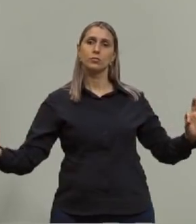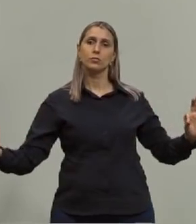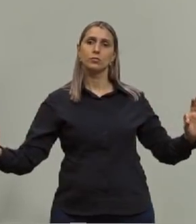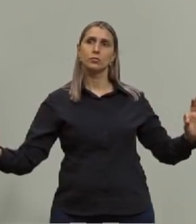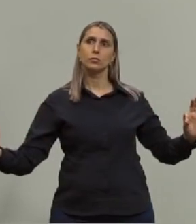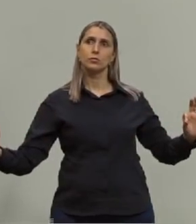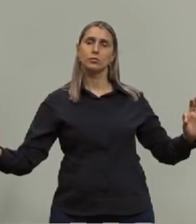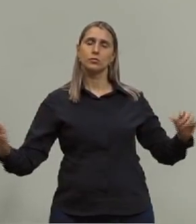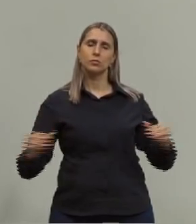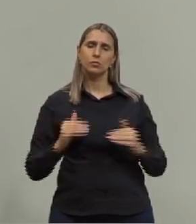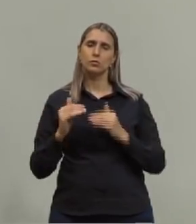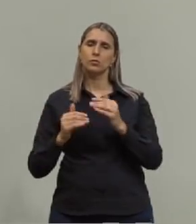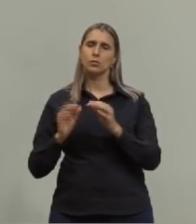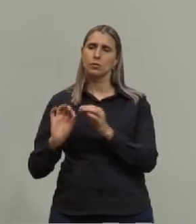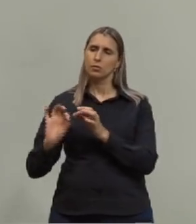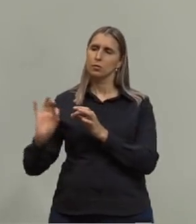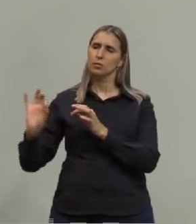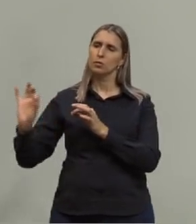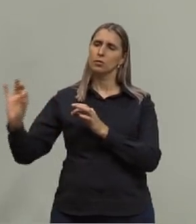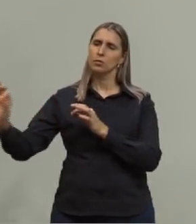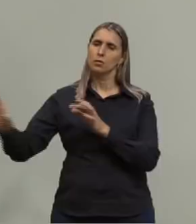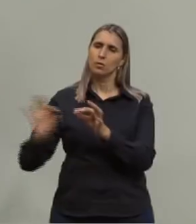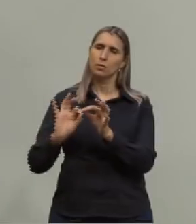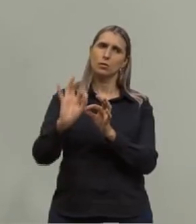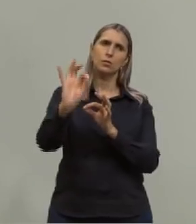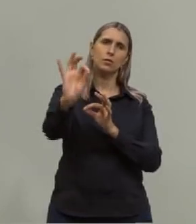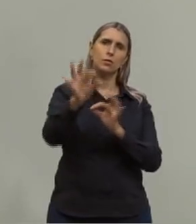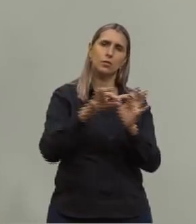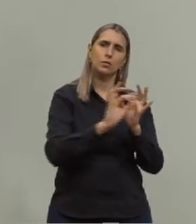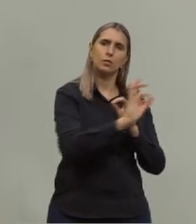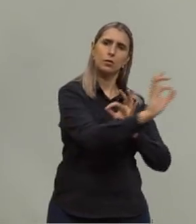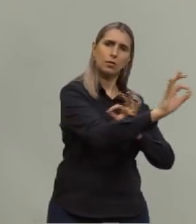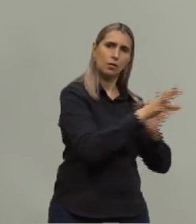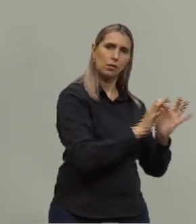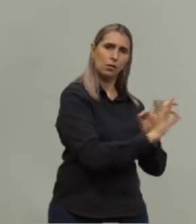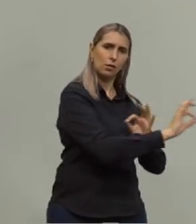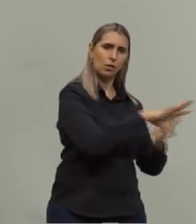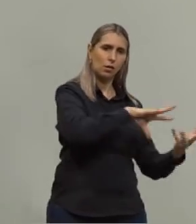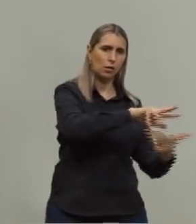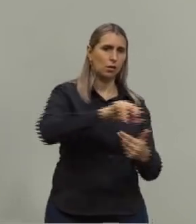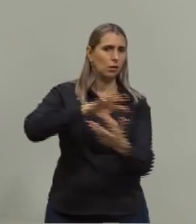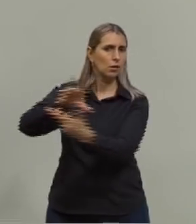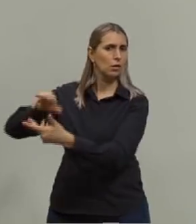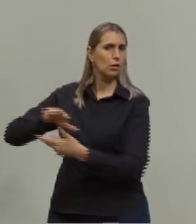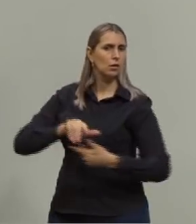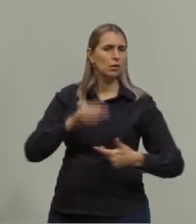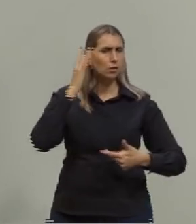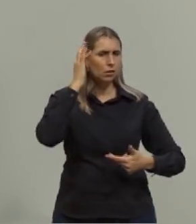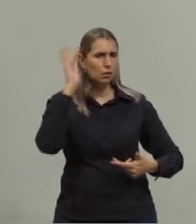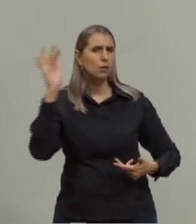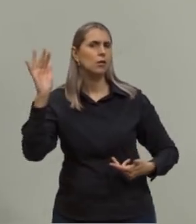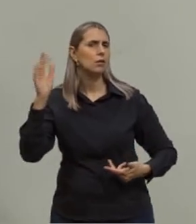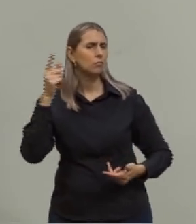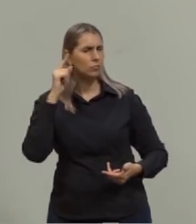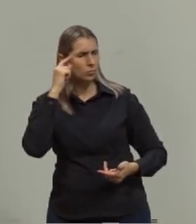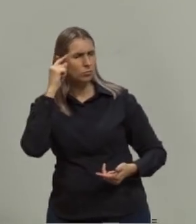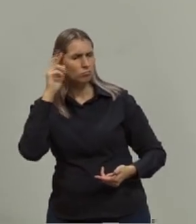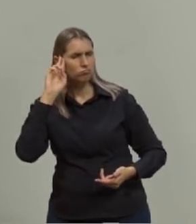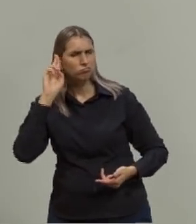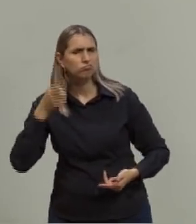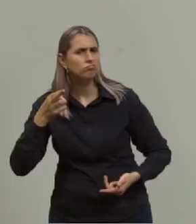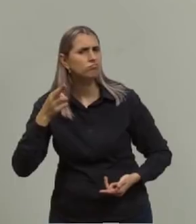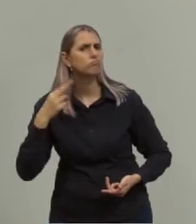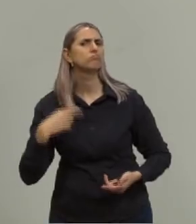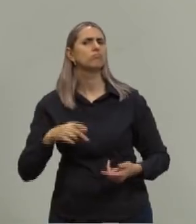constante processo de afastamento no espaço. E se eles imaginam, fizeram esse raciocínio ao